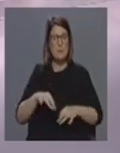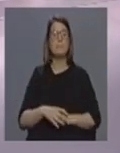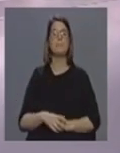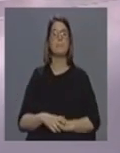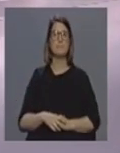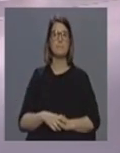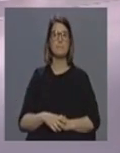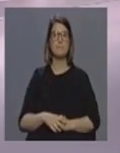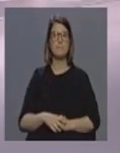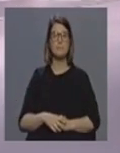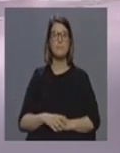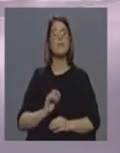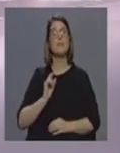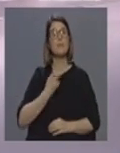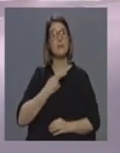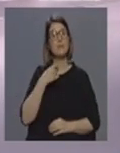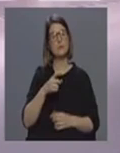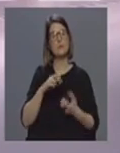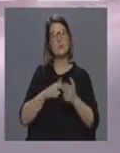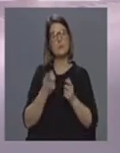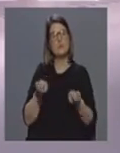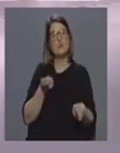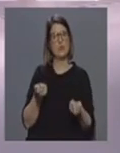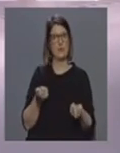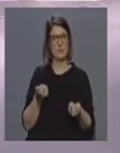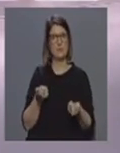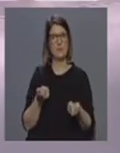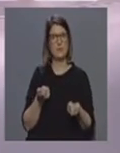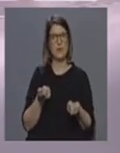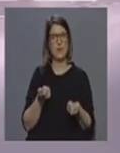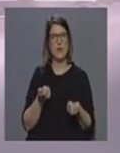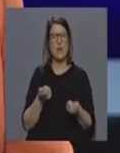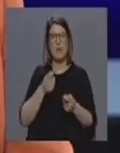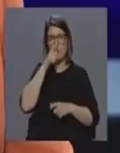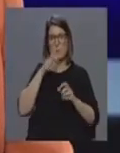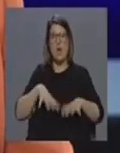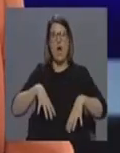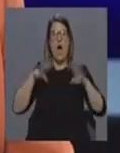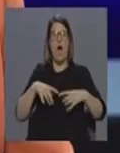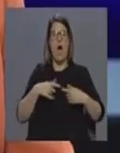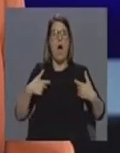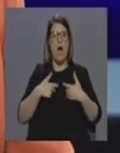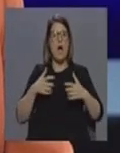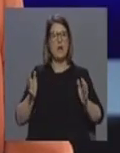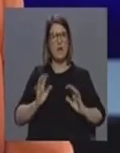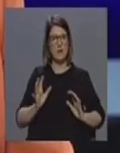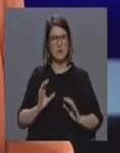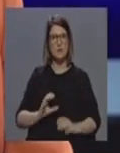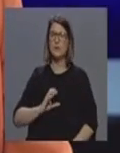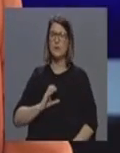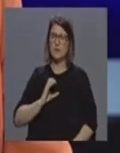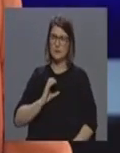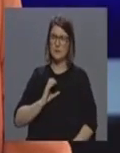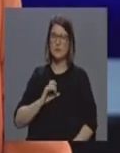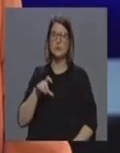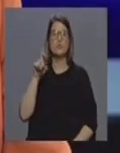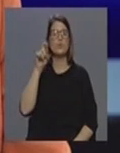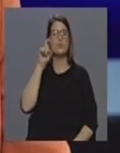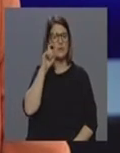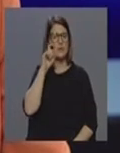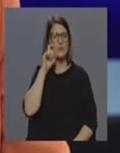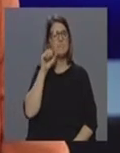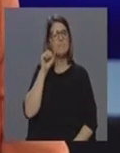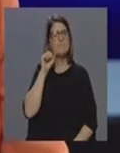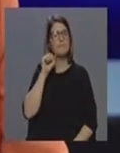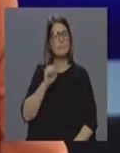exatamente que gerir esse problema. Não podemos criar pânico nas pessoas, temos que lhes dar confiança e segurança naquilo que estão